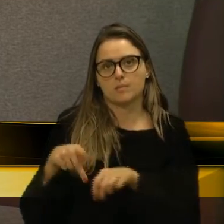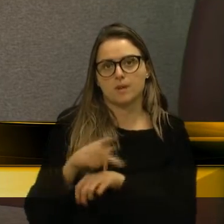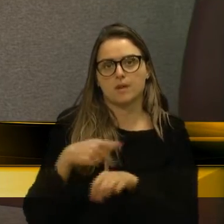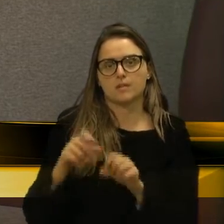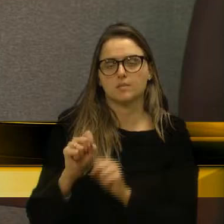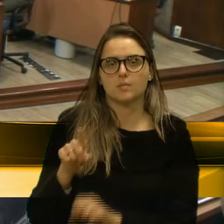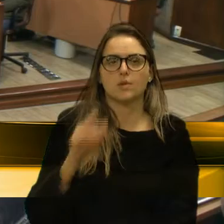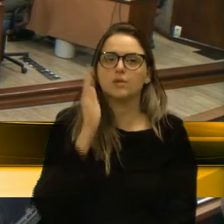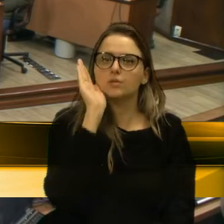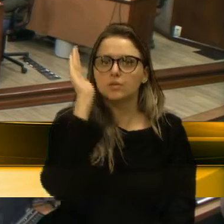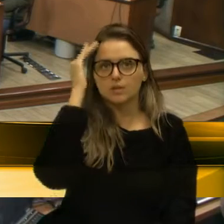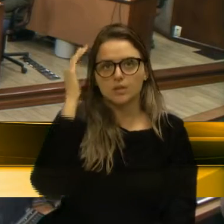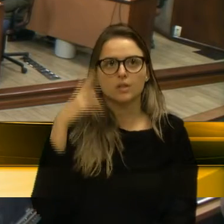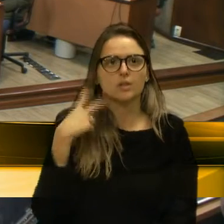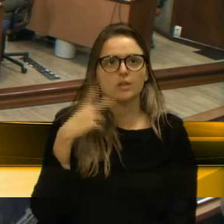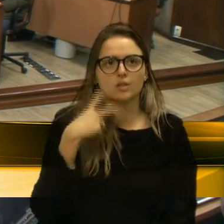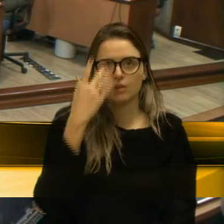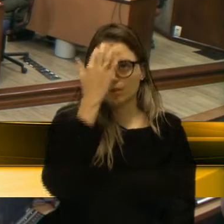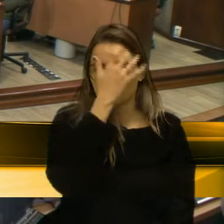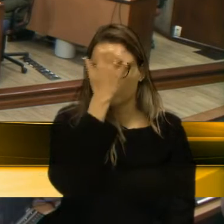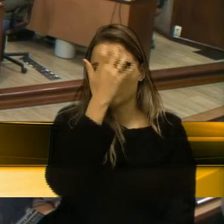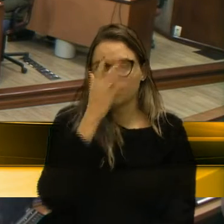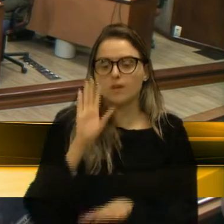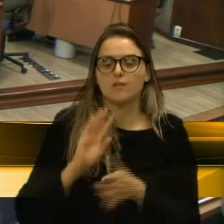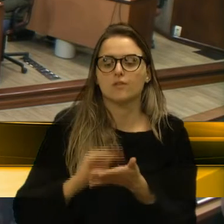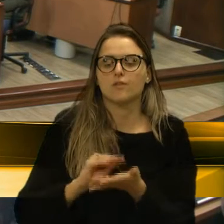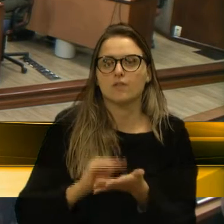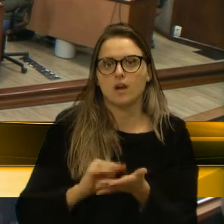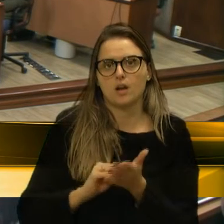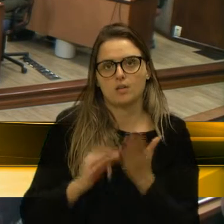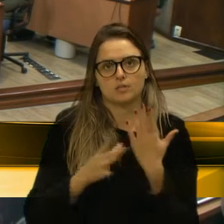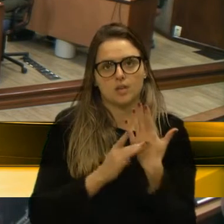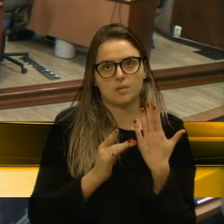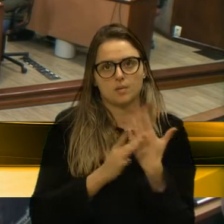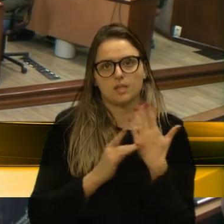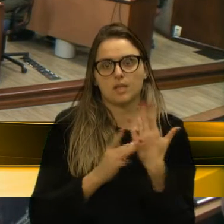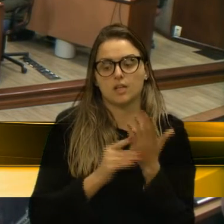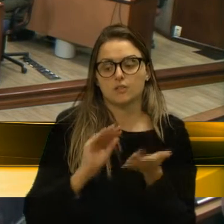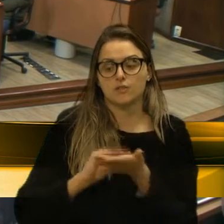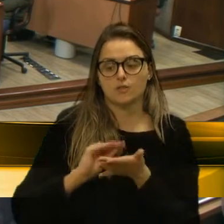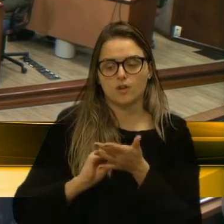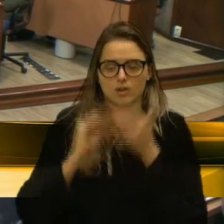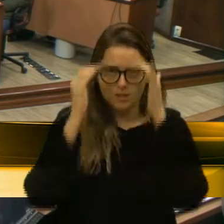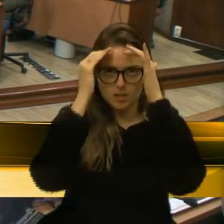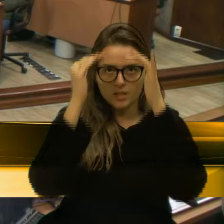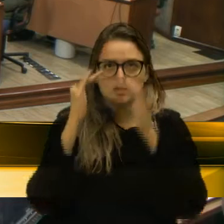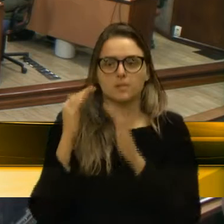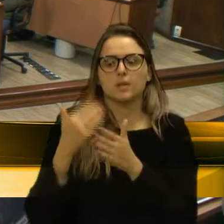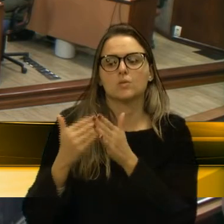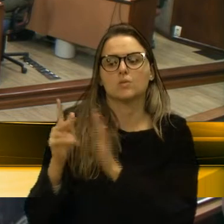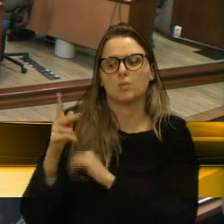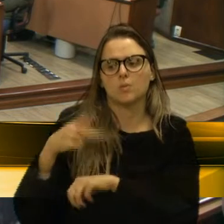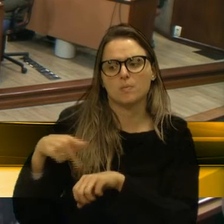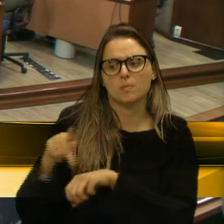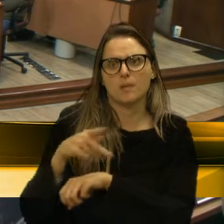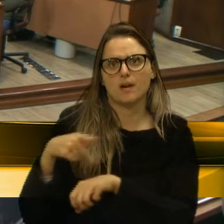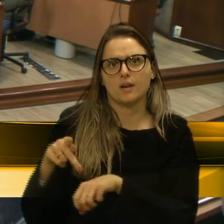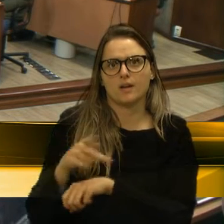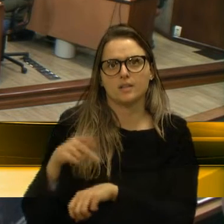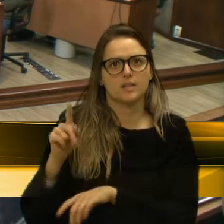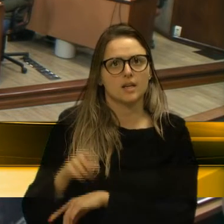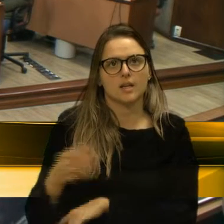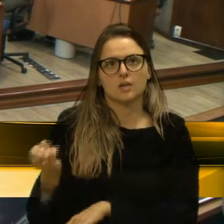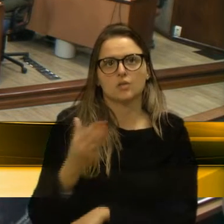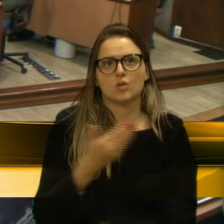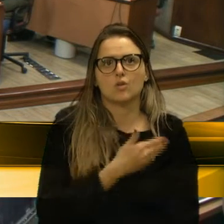Vereador Adiló, essa falta de habilidade e falta de respeito com os países vizinhos é bem desse novo estilo de gestor, né? Se